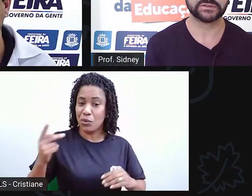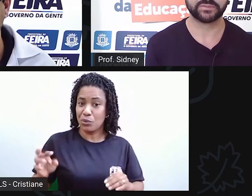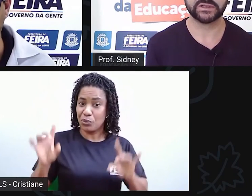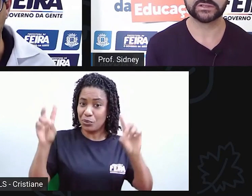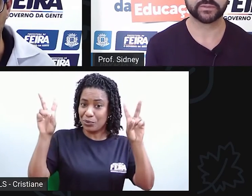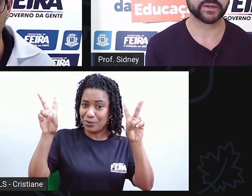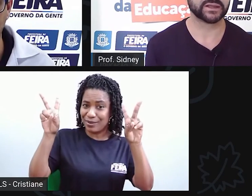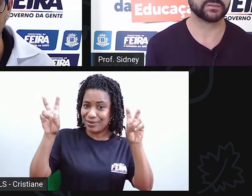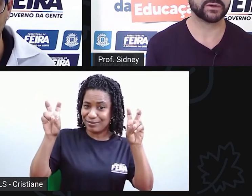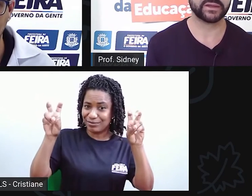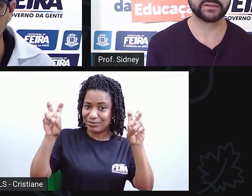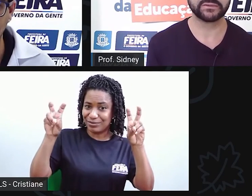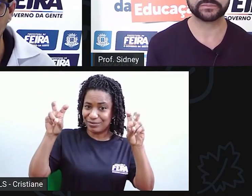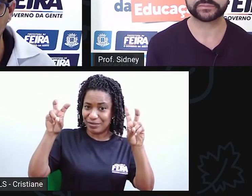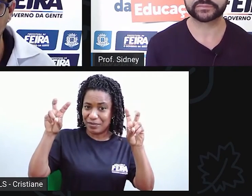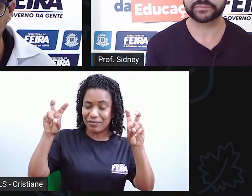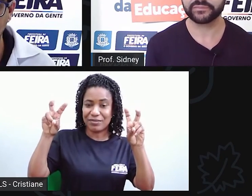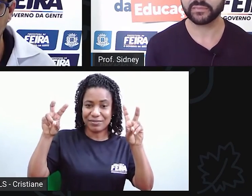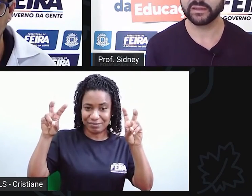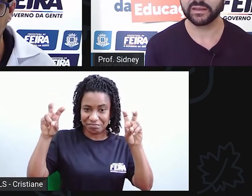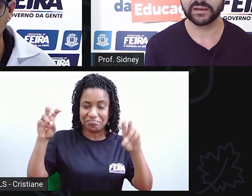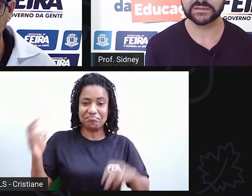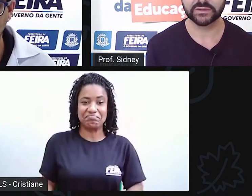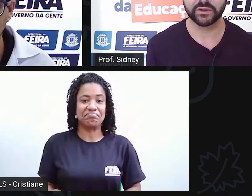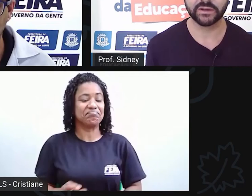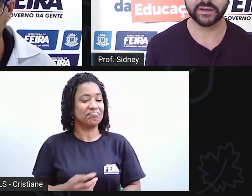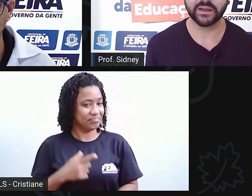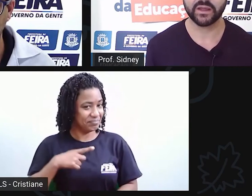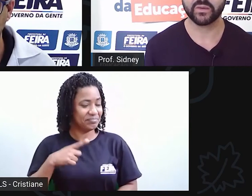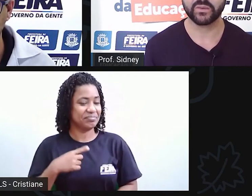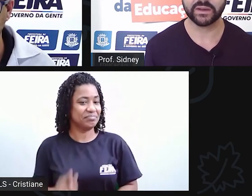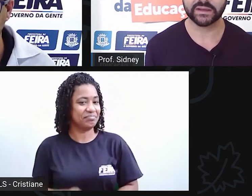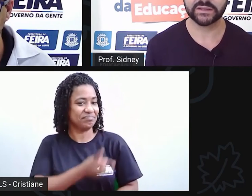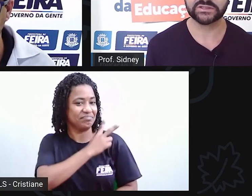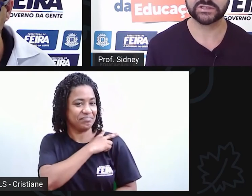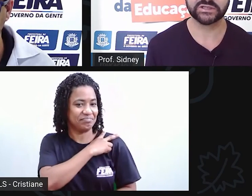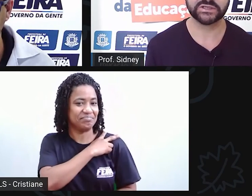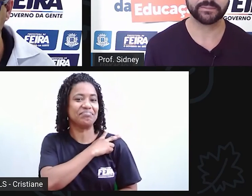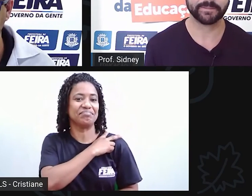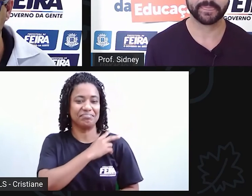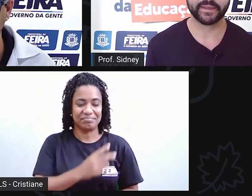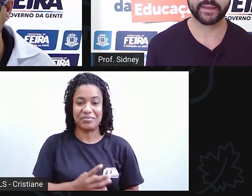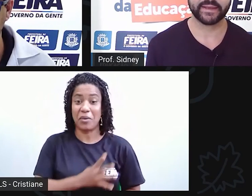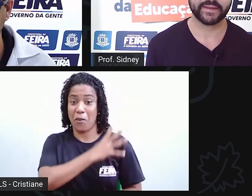de política a qualquer momento. E ele se torna um grande